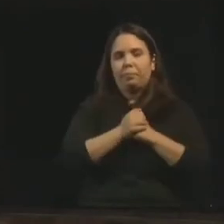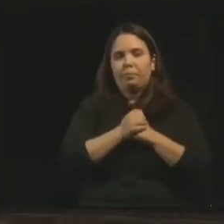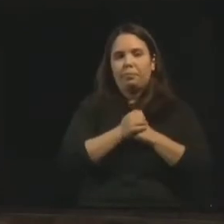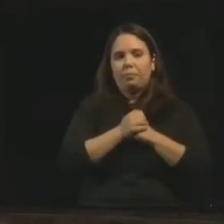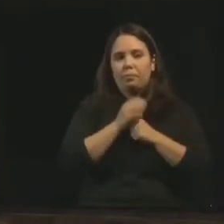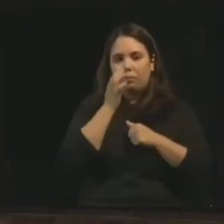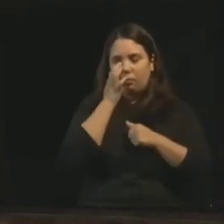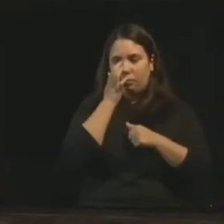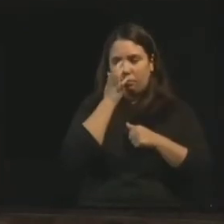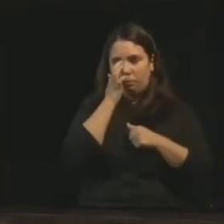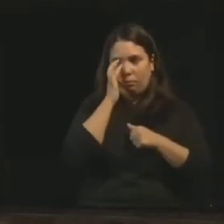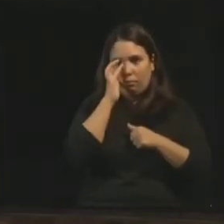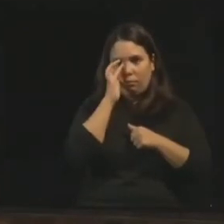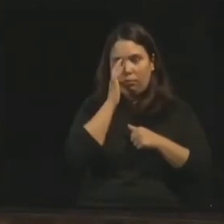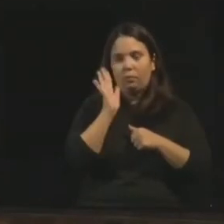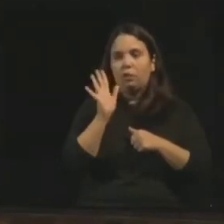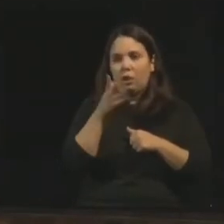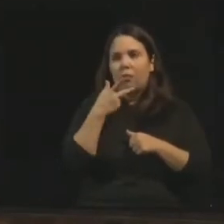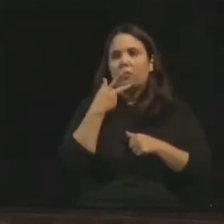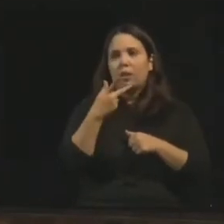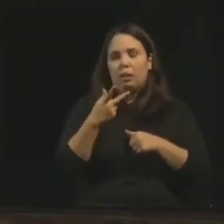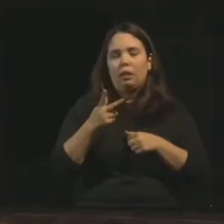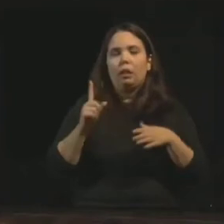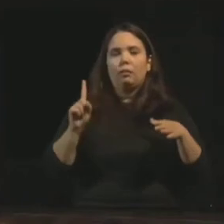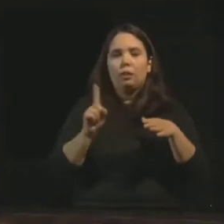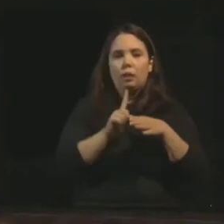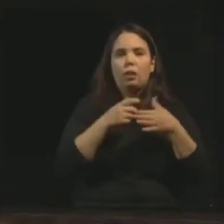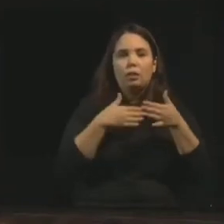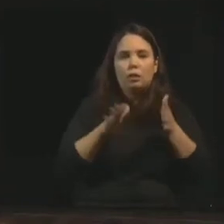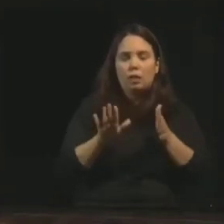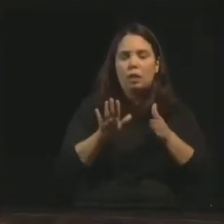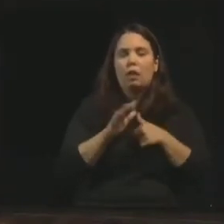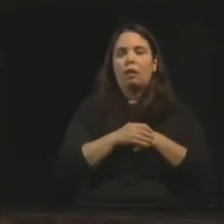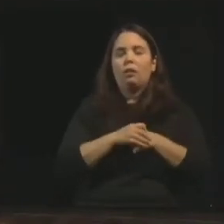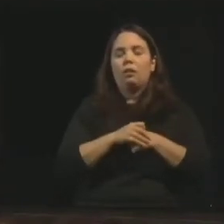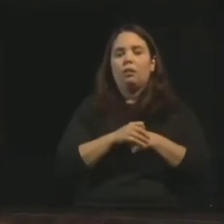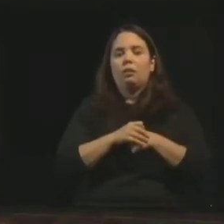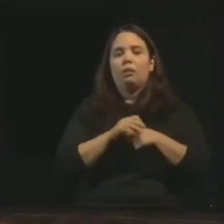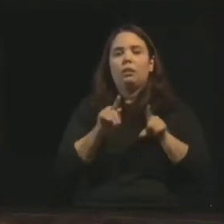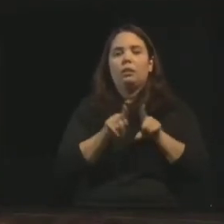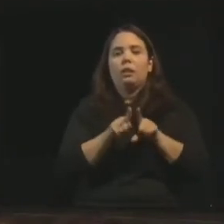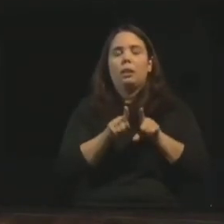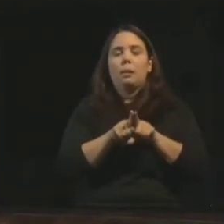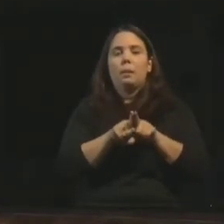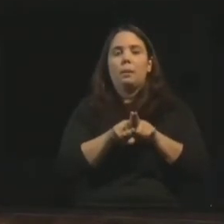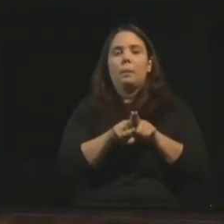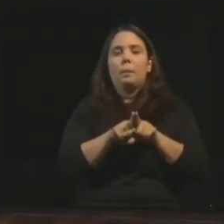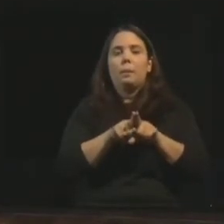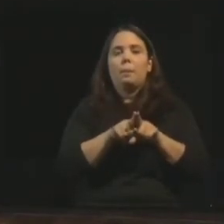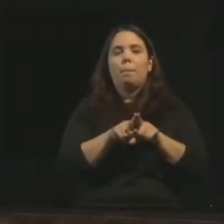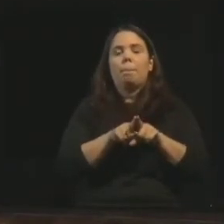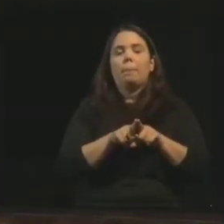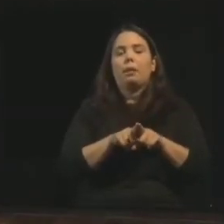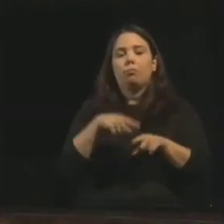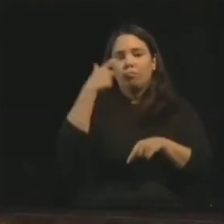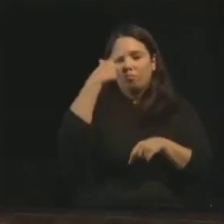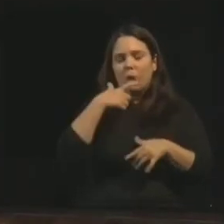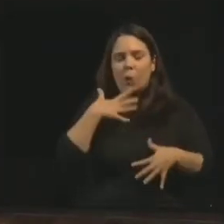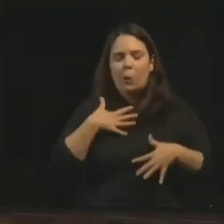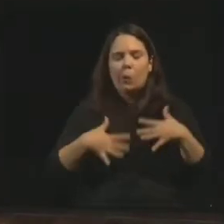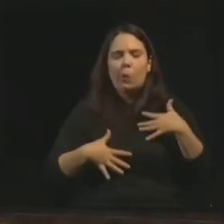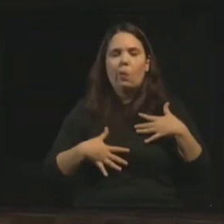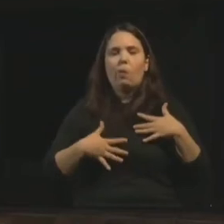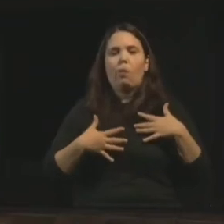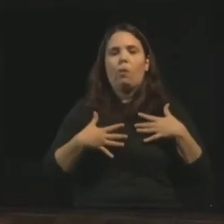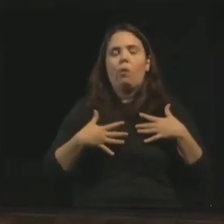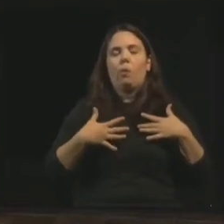desobsessão com a presença do assistido, também comentamos agora, a profusão de livros questionáveis, fadiga dos médios, nós vamos ver também, está lá no